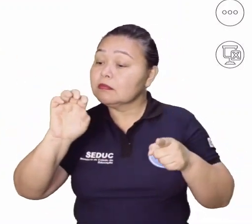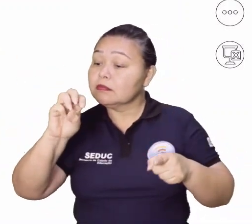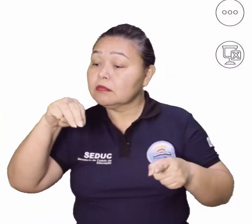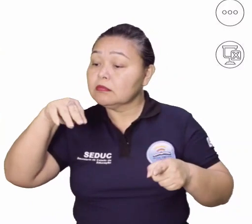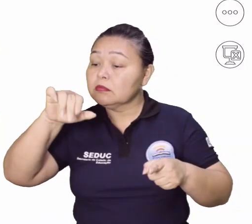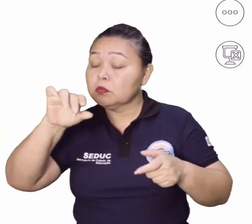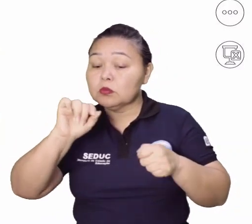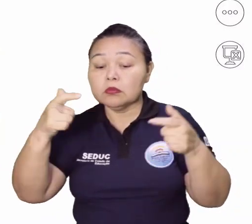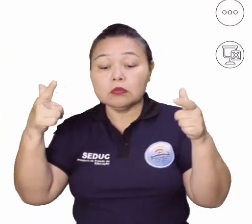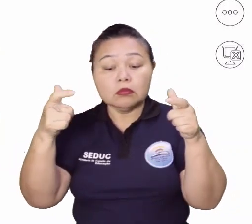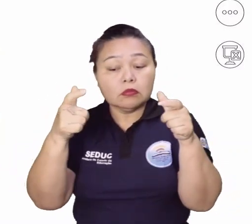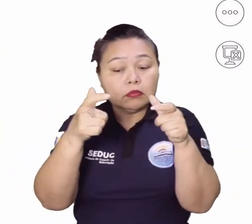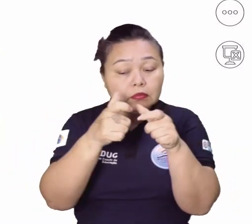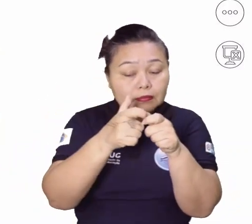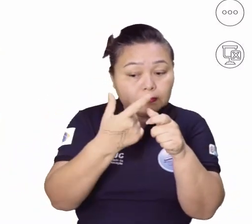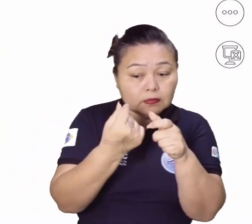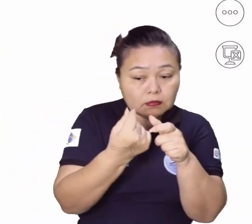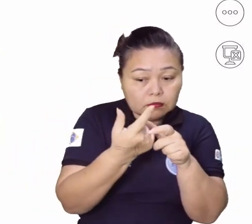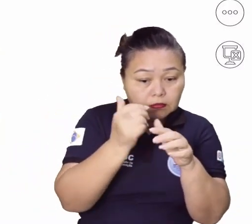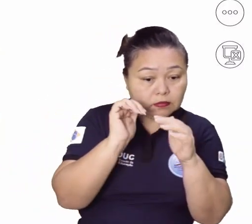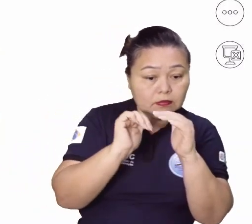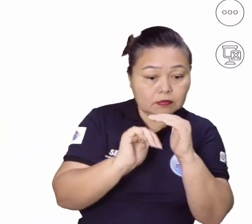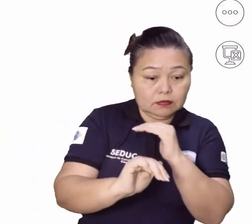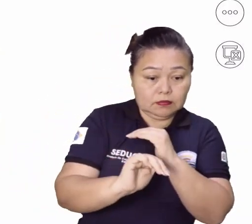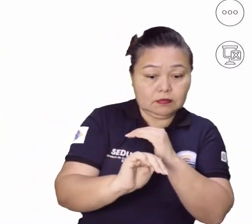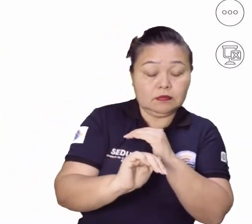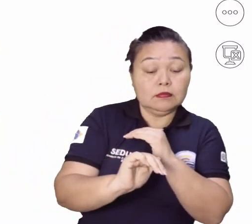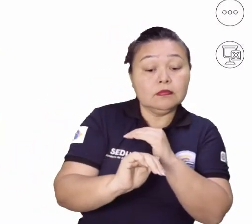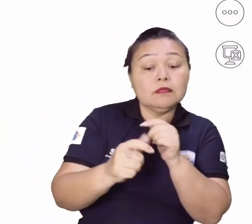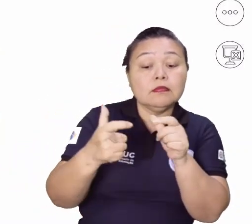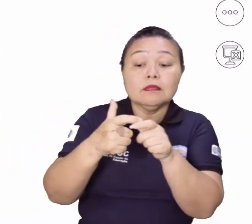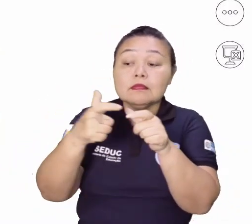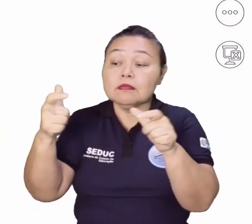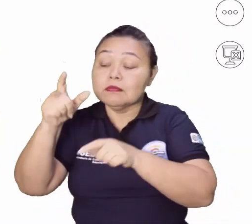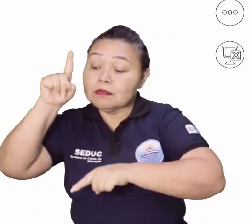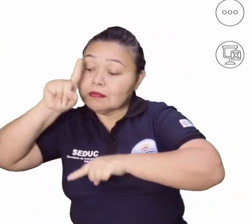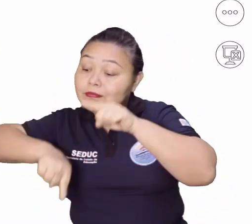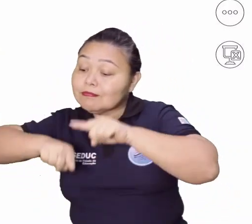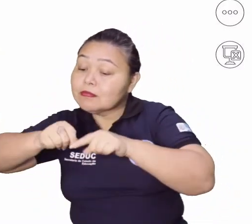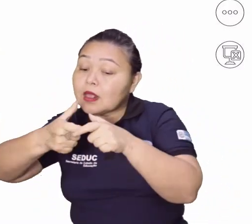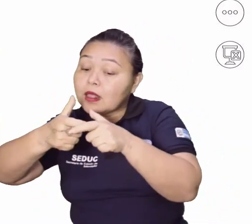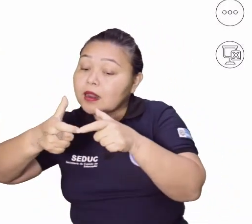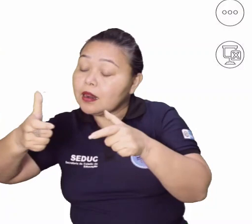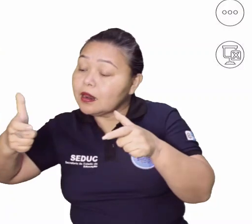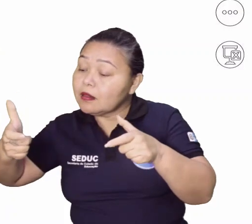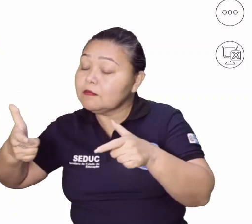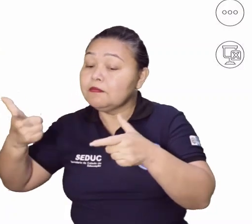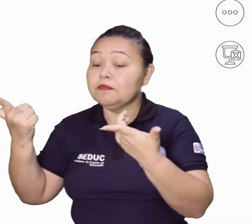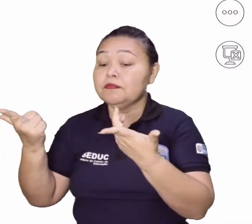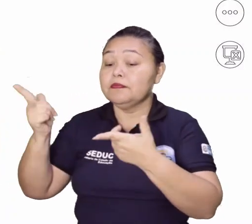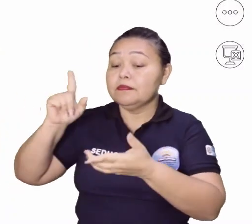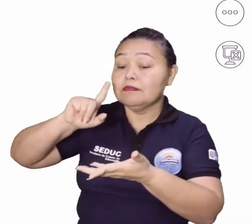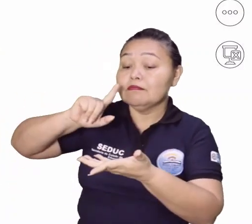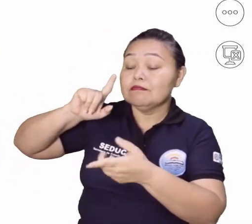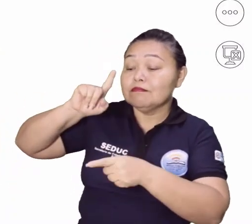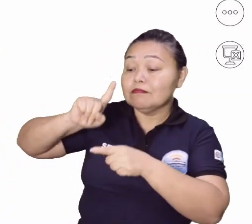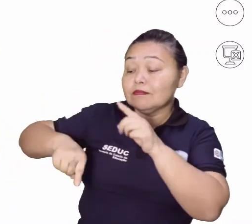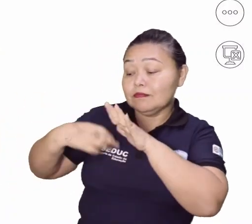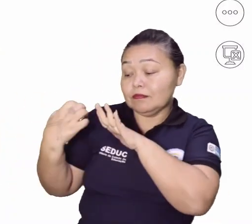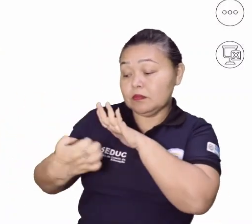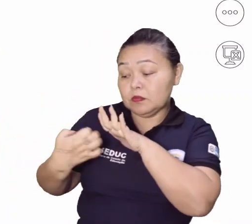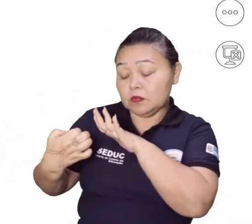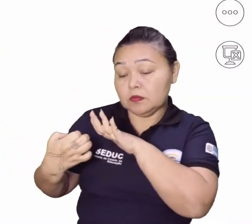tá? Diminuindo os custos da produção, de produção, e aumentando a produtividade das empresas,